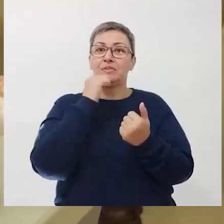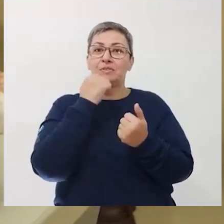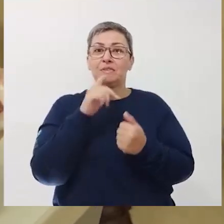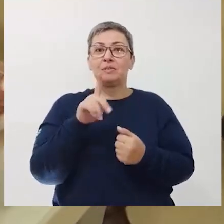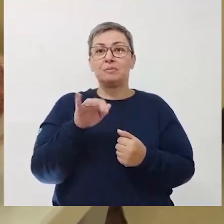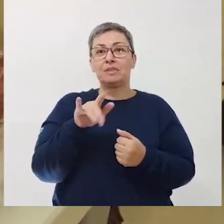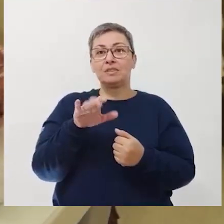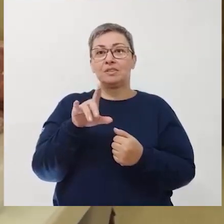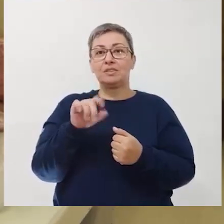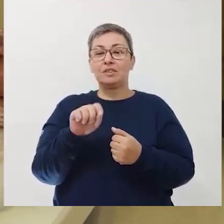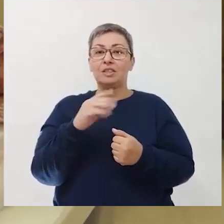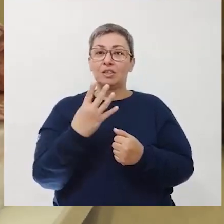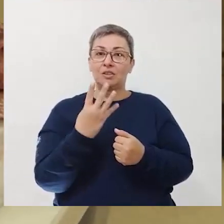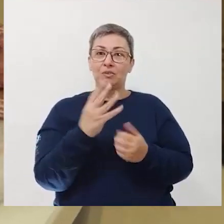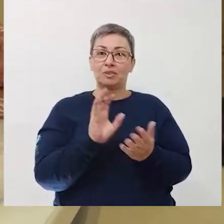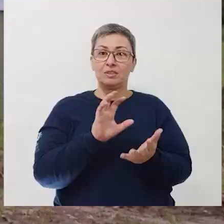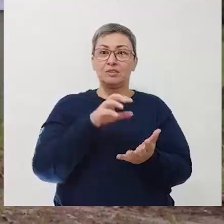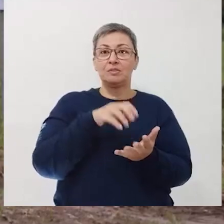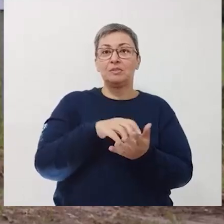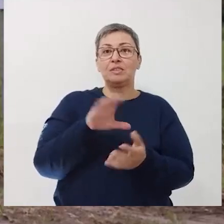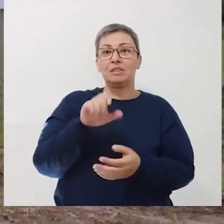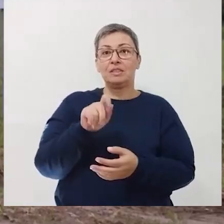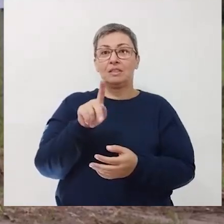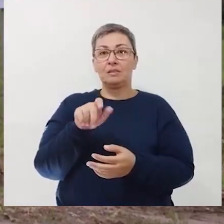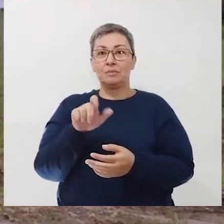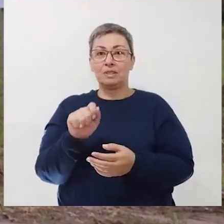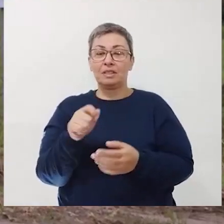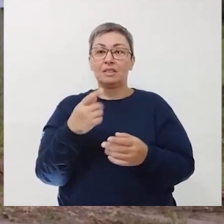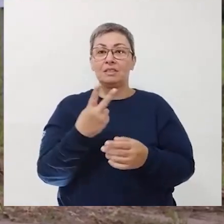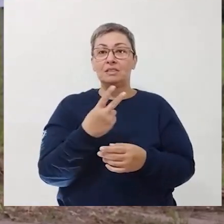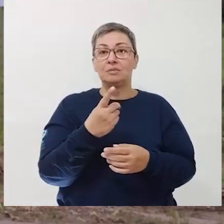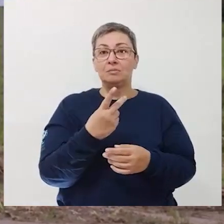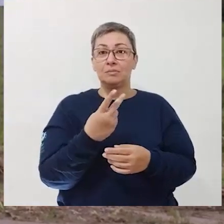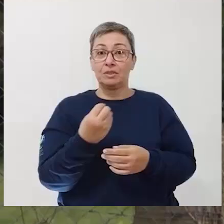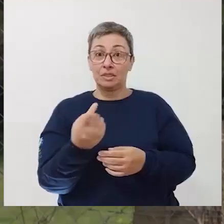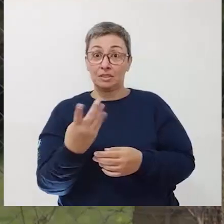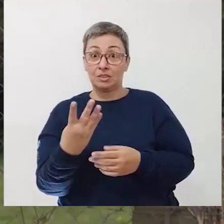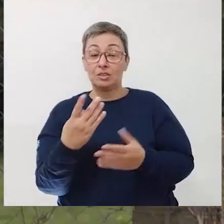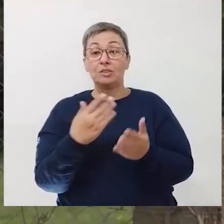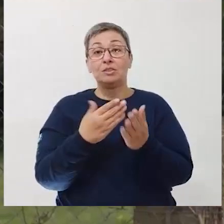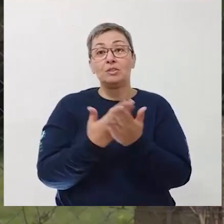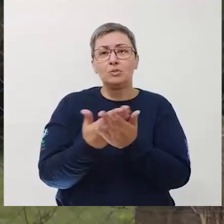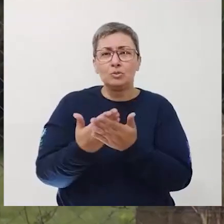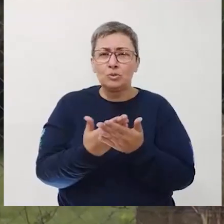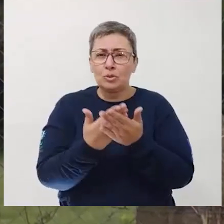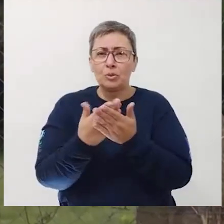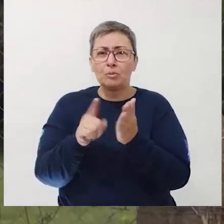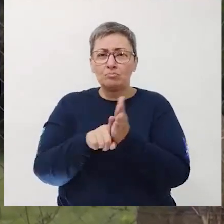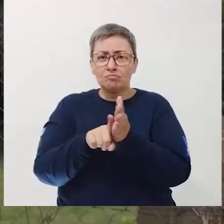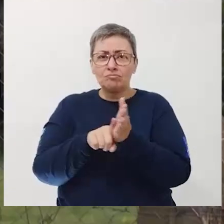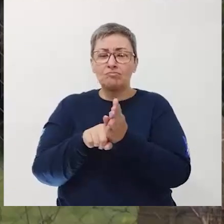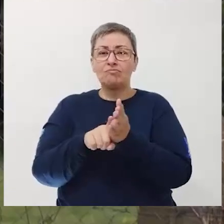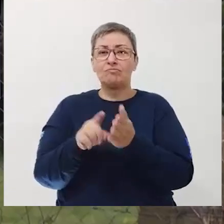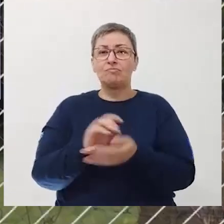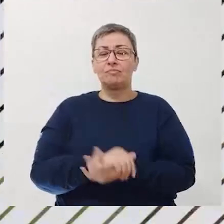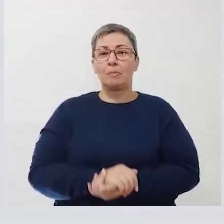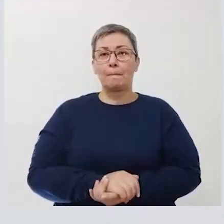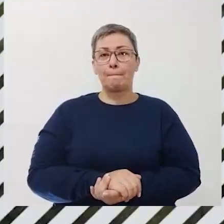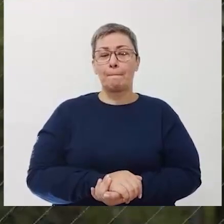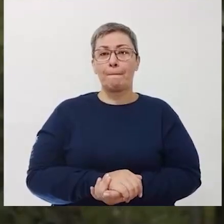à Pesquisa Paleontológica da 4ª Colônia, o CAPA, que desde 2014 vem trabalhando nesse estudo.